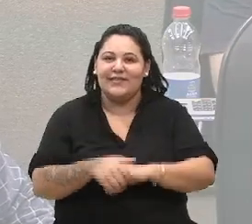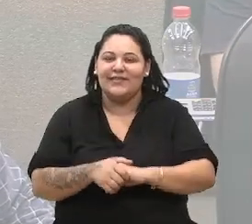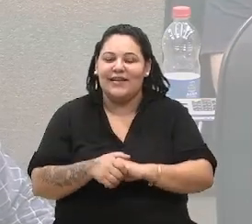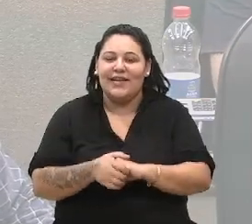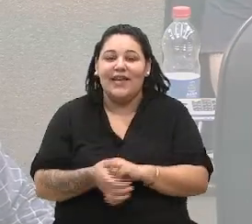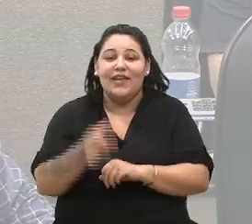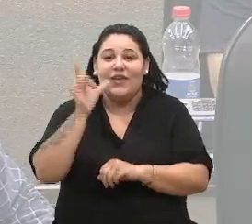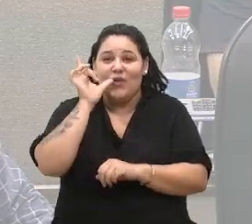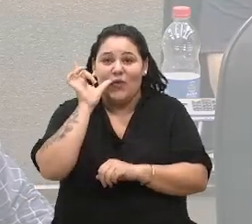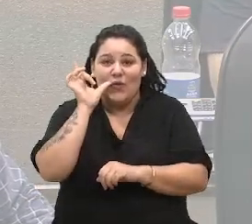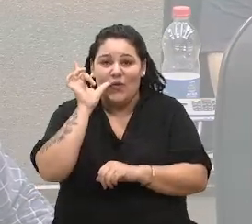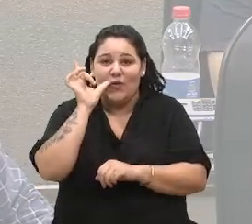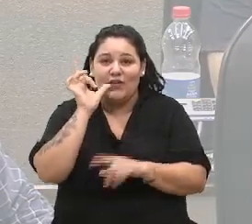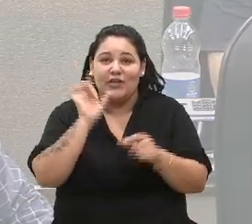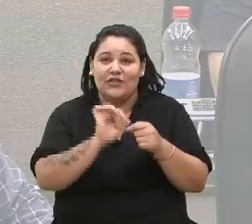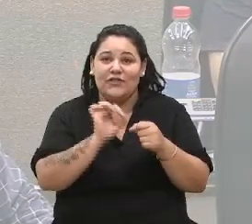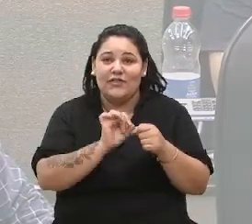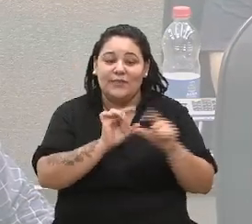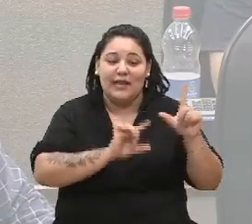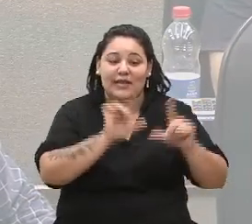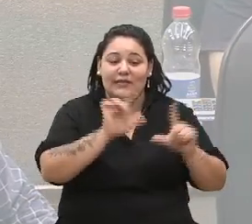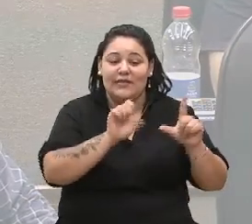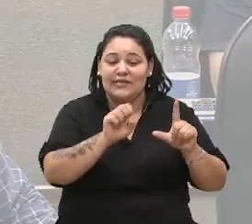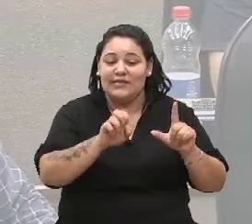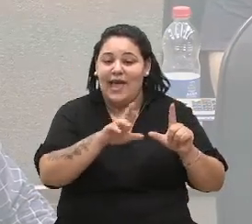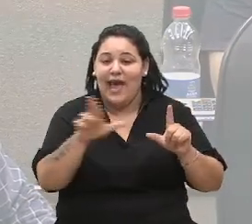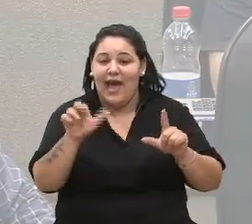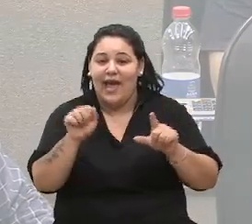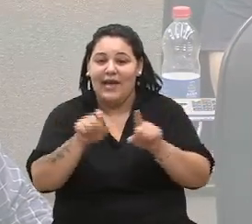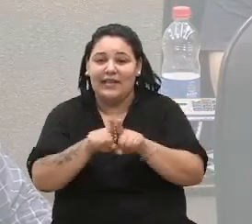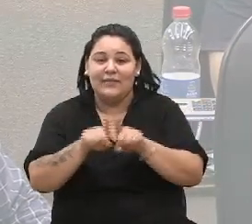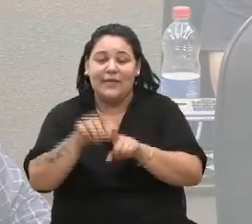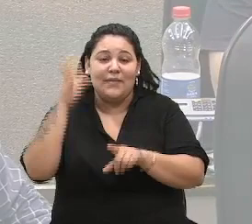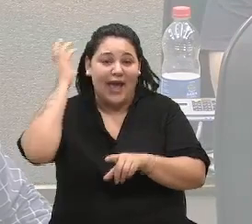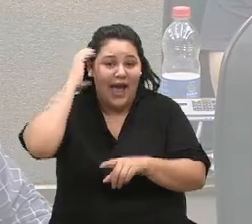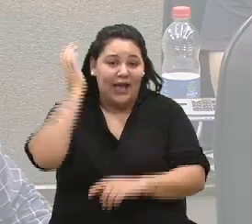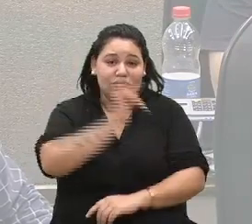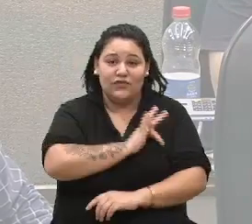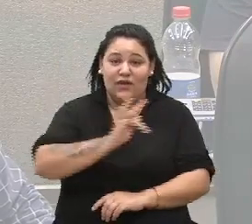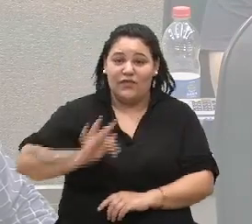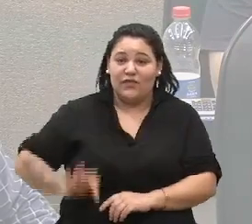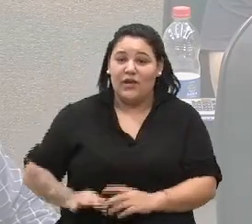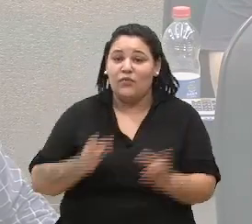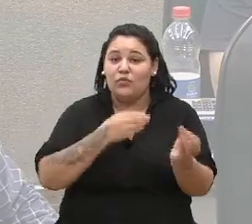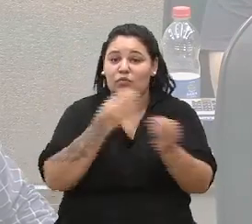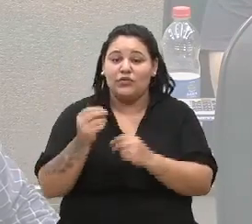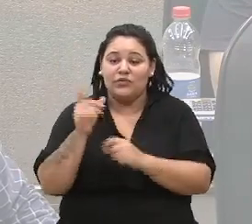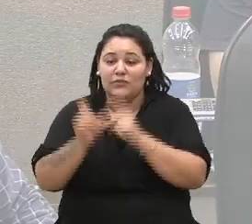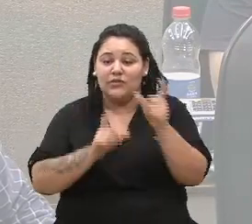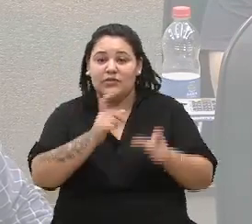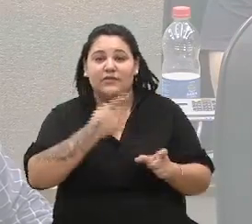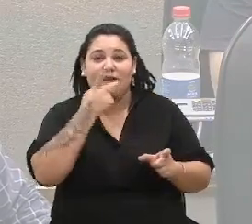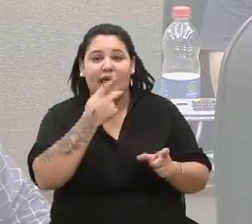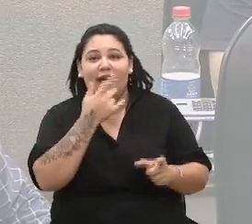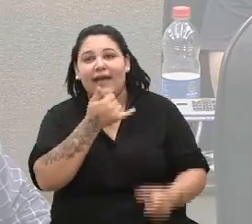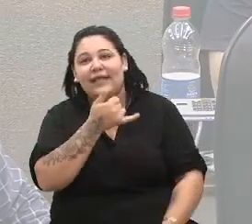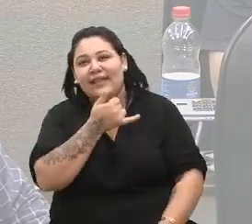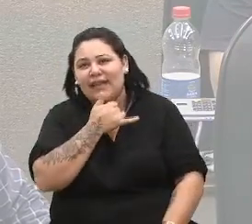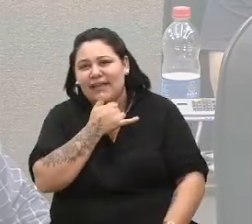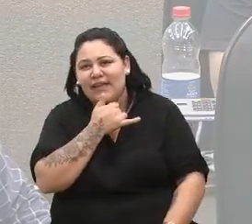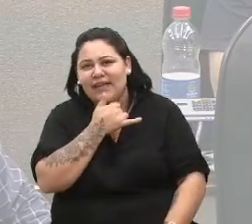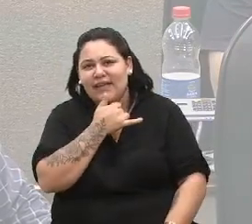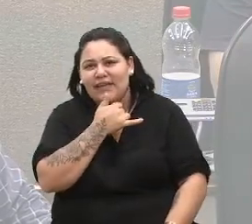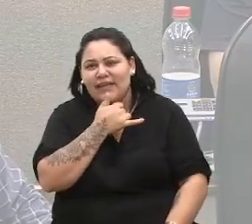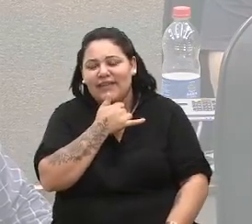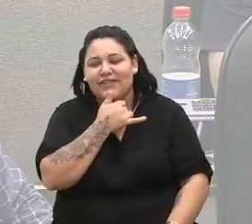transmissão que a gente fez para a TV Serra e também para a rádio, Miriam de Farroupilha, muitas pessoas dizendo, ah, mas que pena que não tem, que não